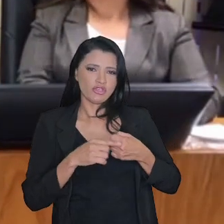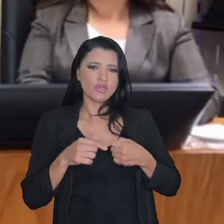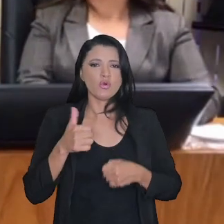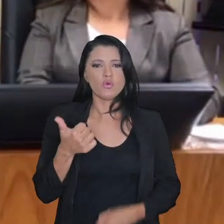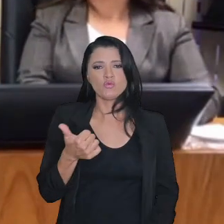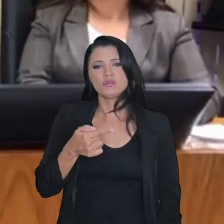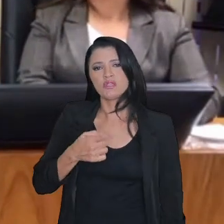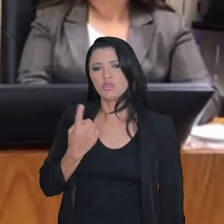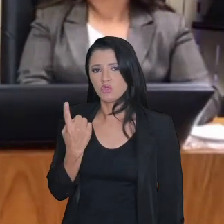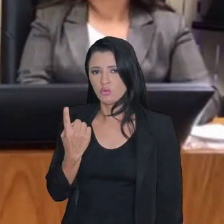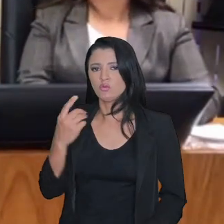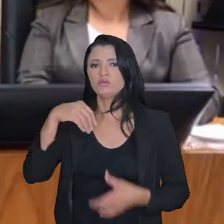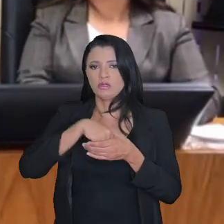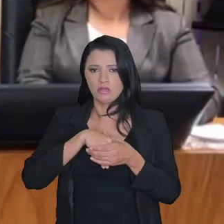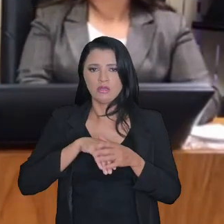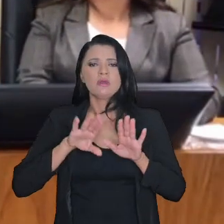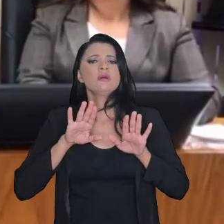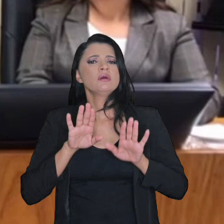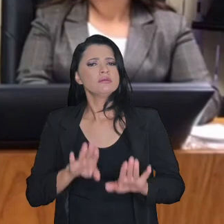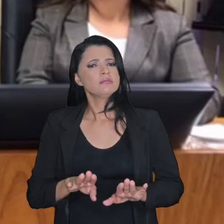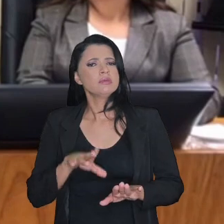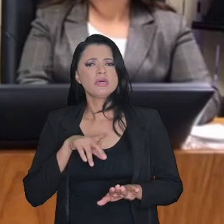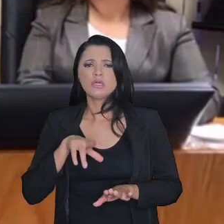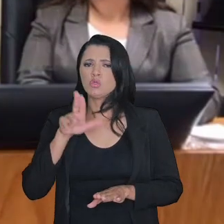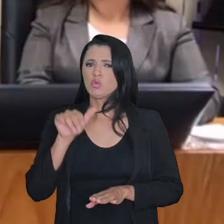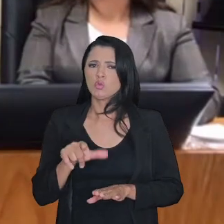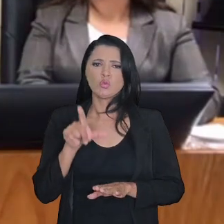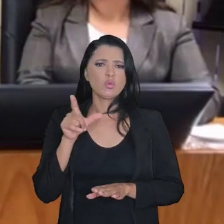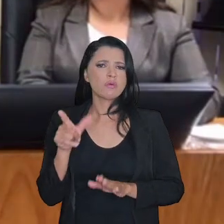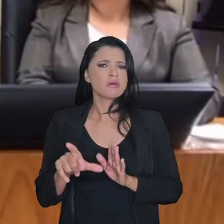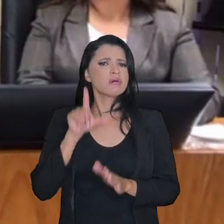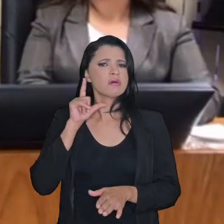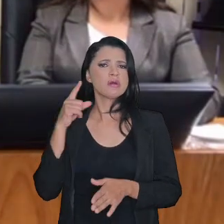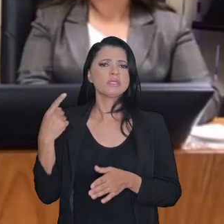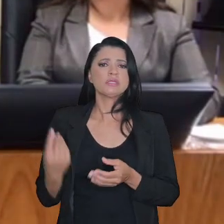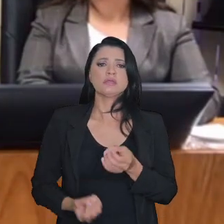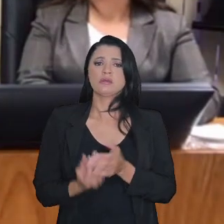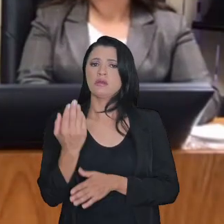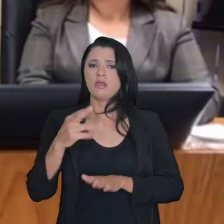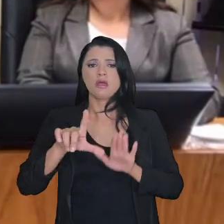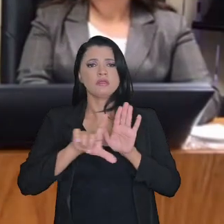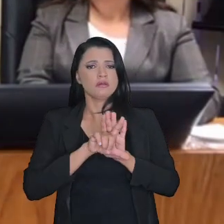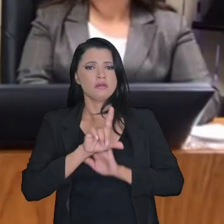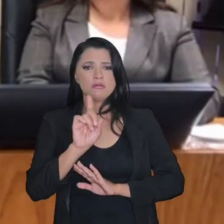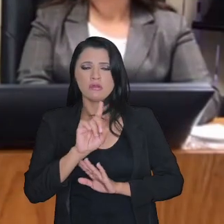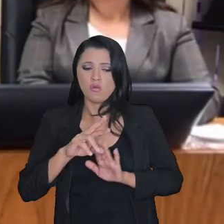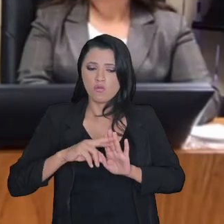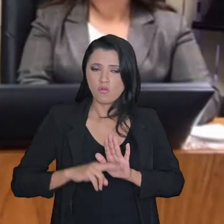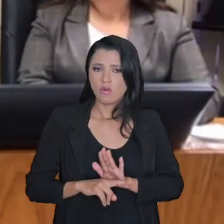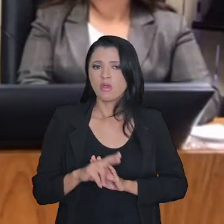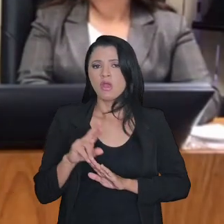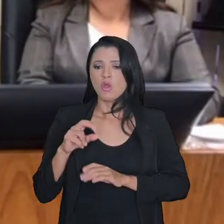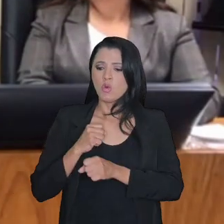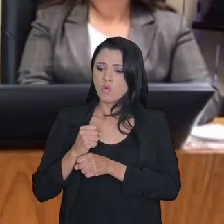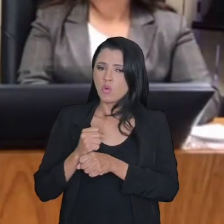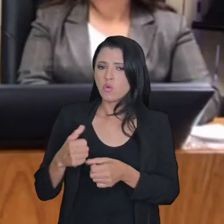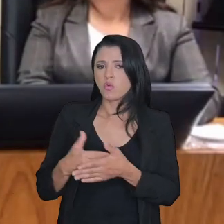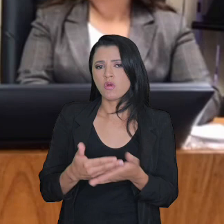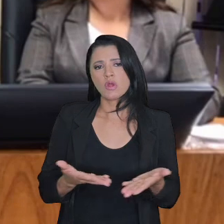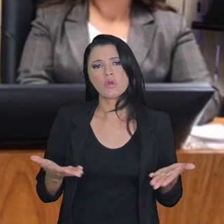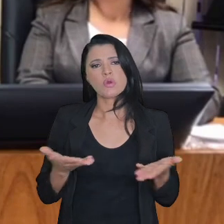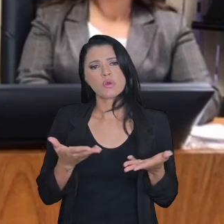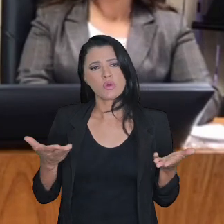ela nunca tinha sido regulamentada. Então, nos anos para cá, já estamos